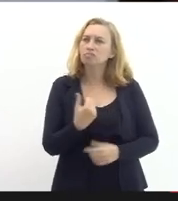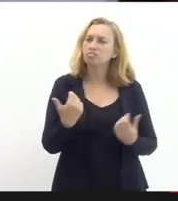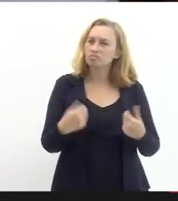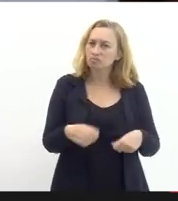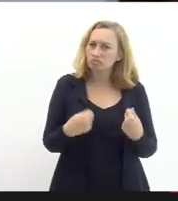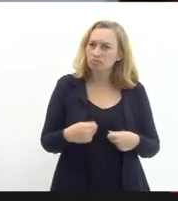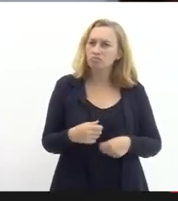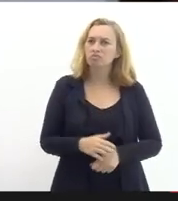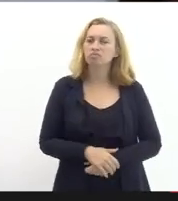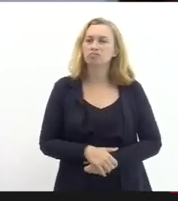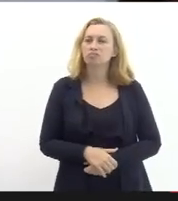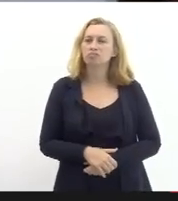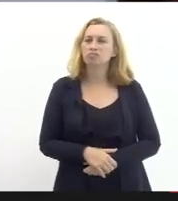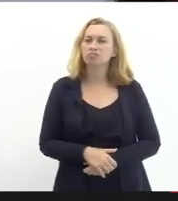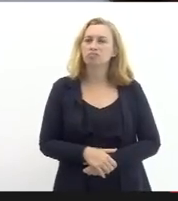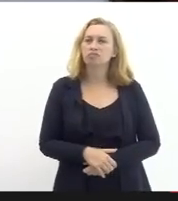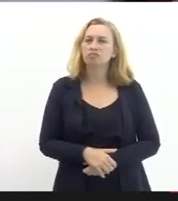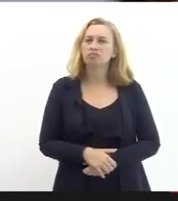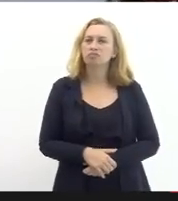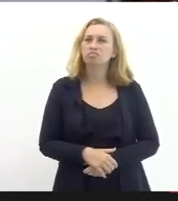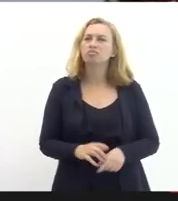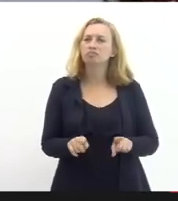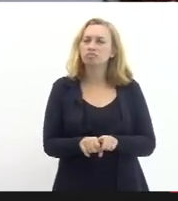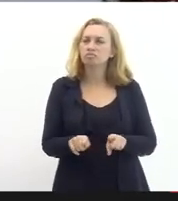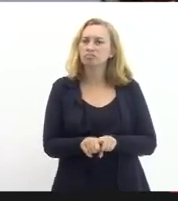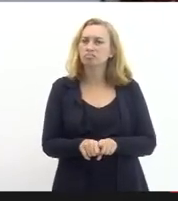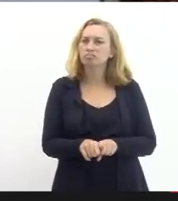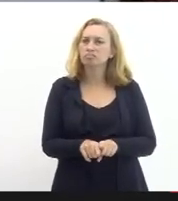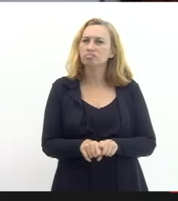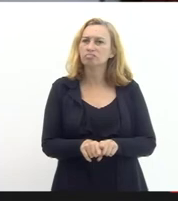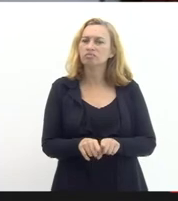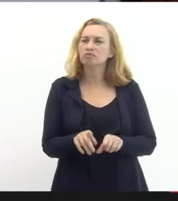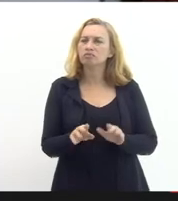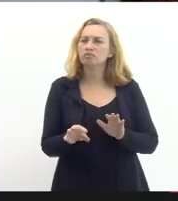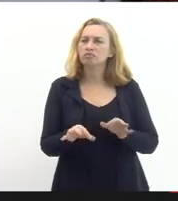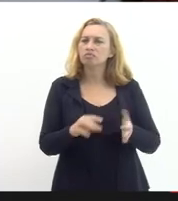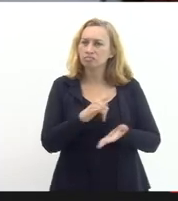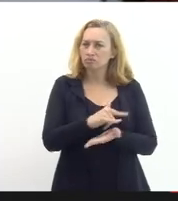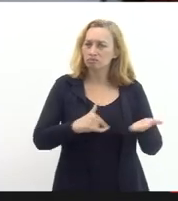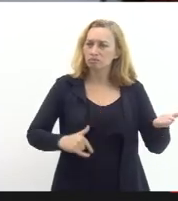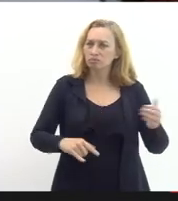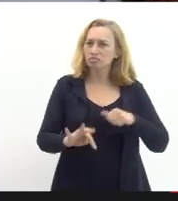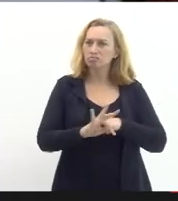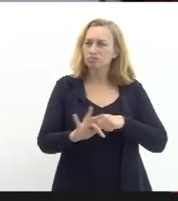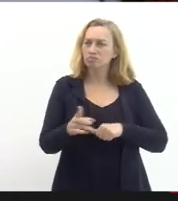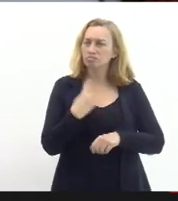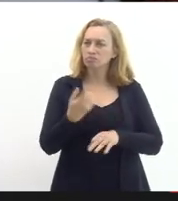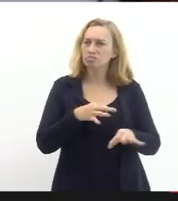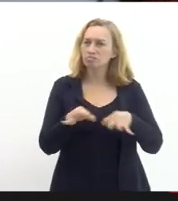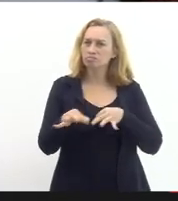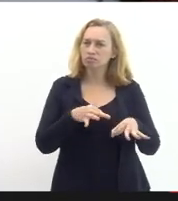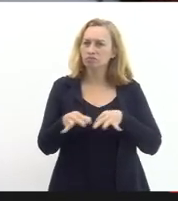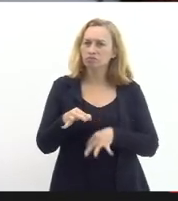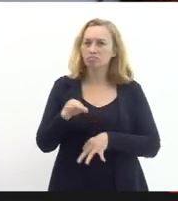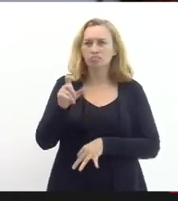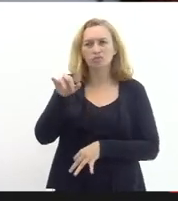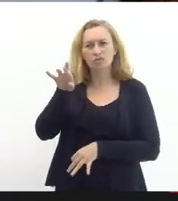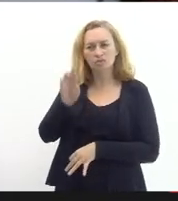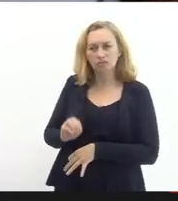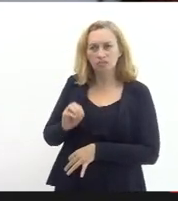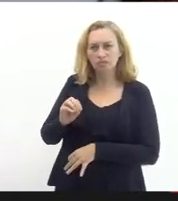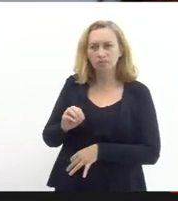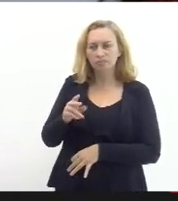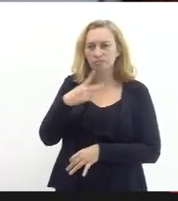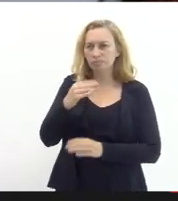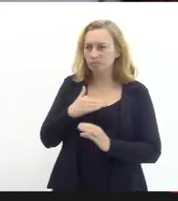disponibilizar a nota técnica que nós preparamos que está seguindo agora como o Leonardo colocou seguindo para a casa civil